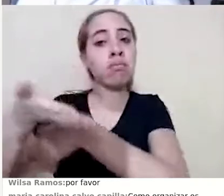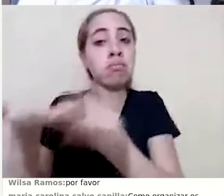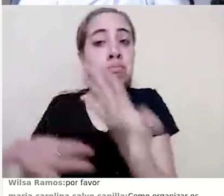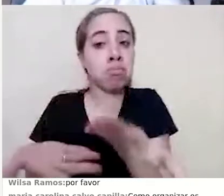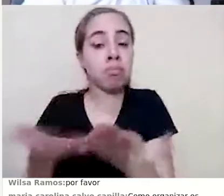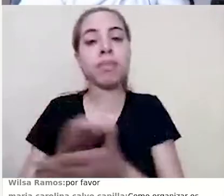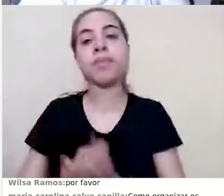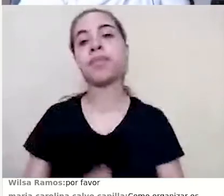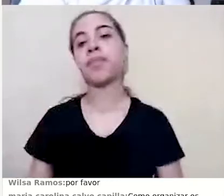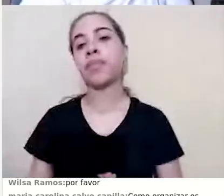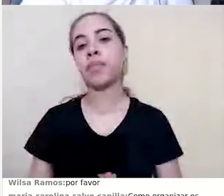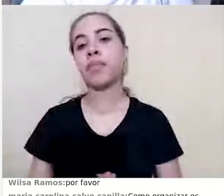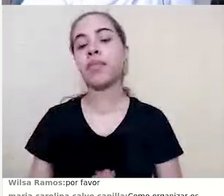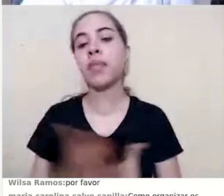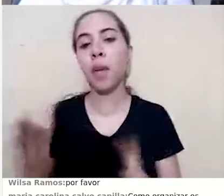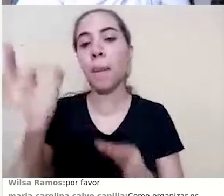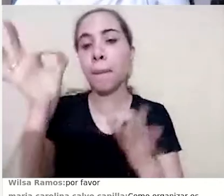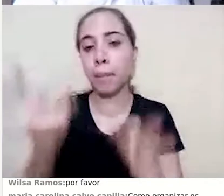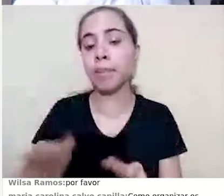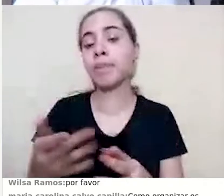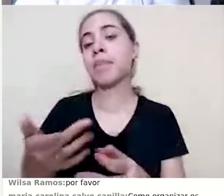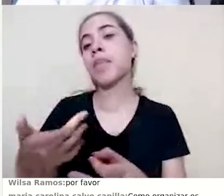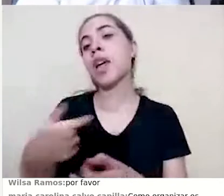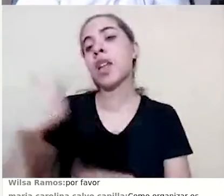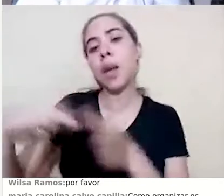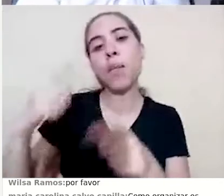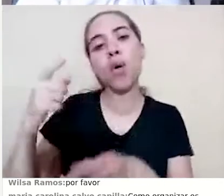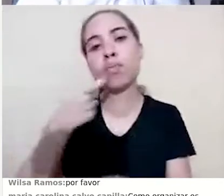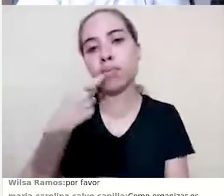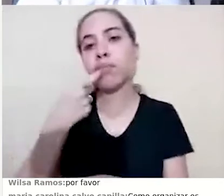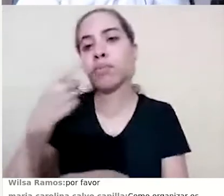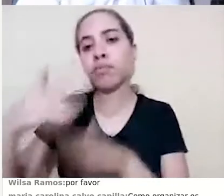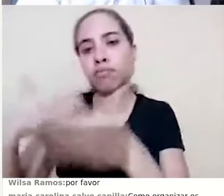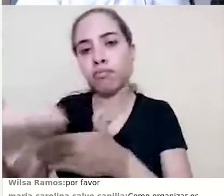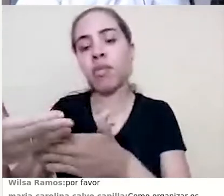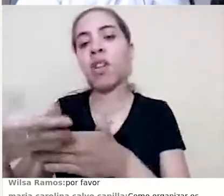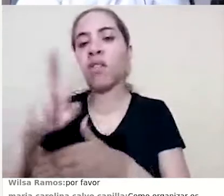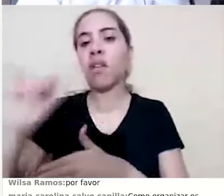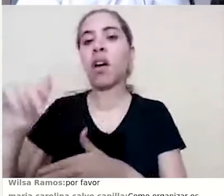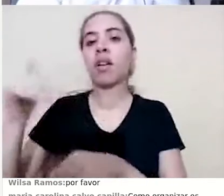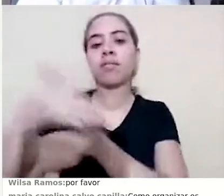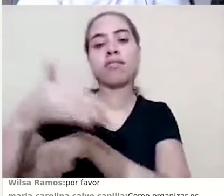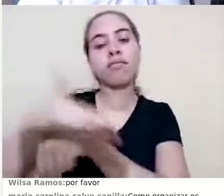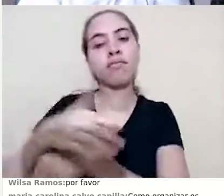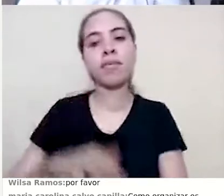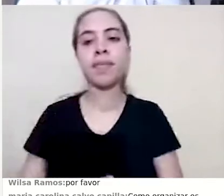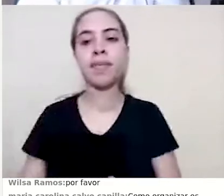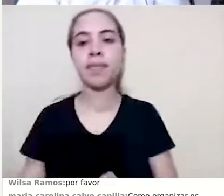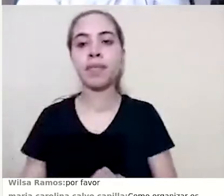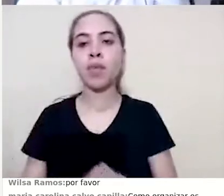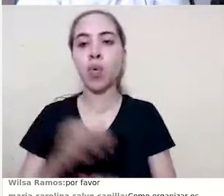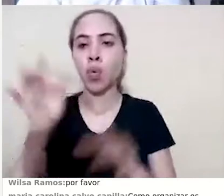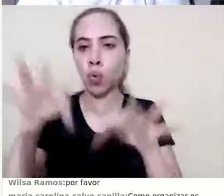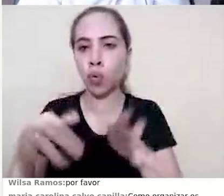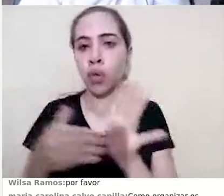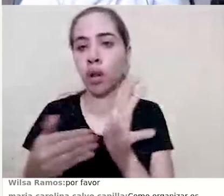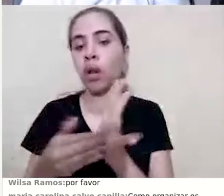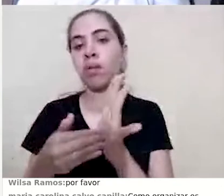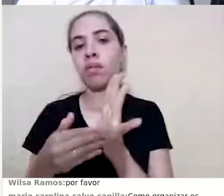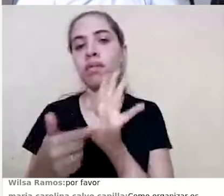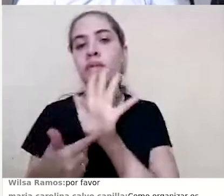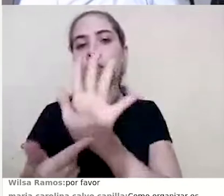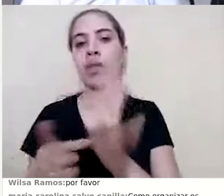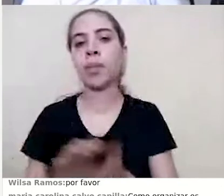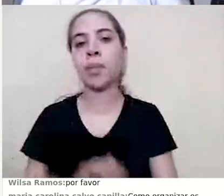Perfeito. Daqui a pouquinho, a gente vai acessar esse recurso. Ele vai ser o último recurso que eu vou mostrar. Ótimo.